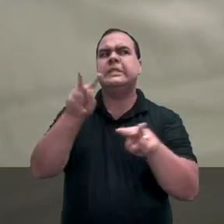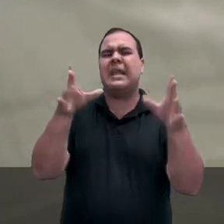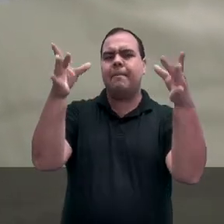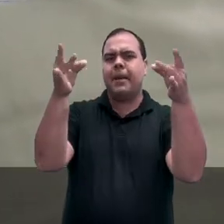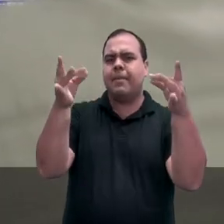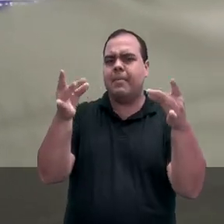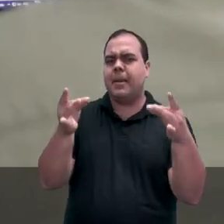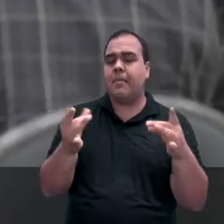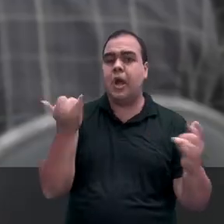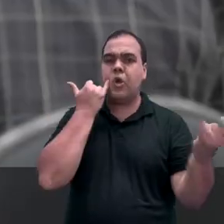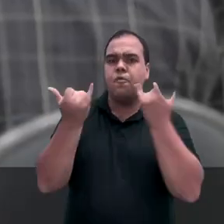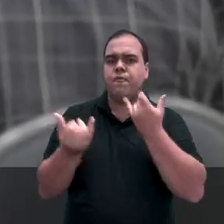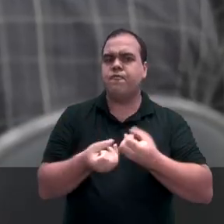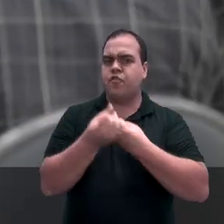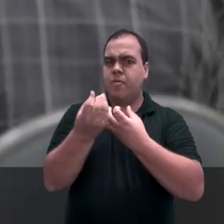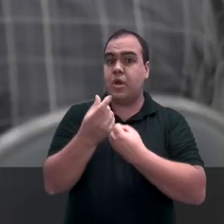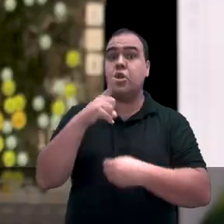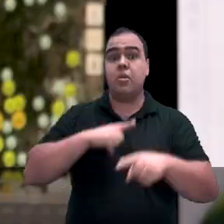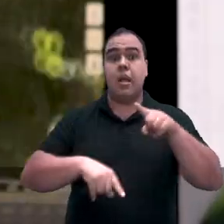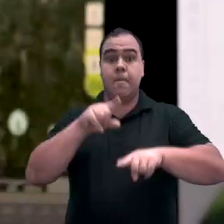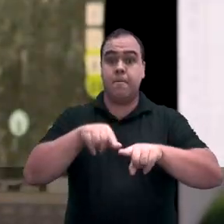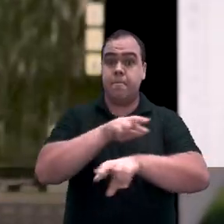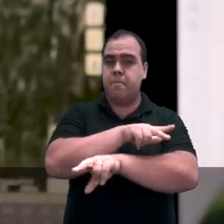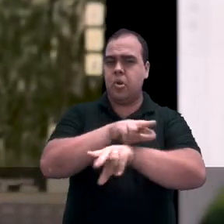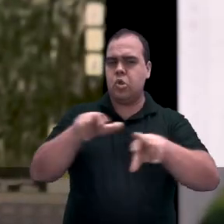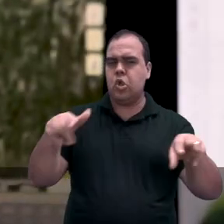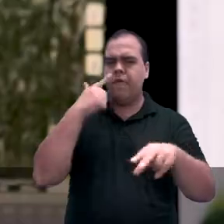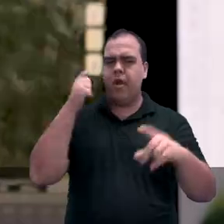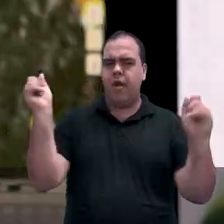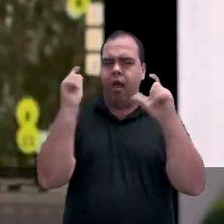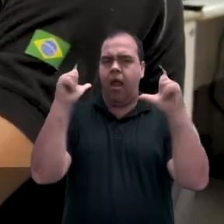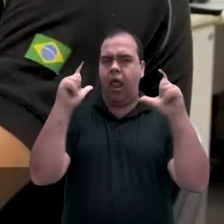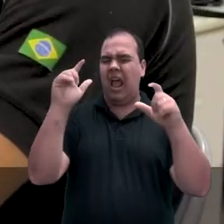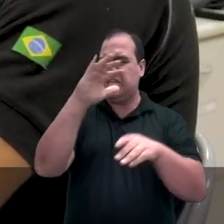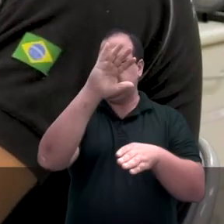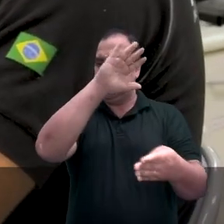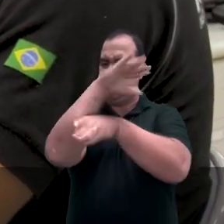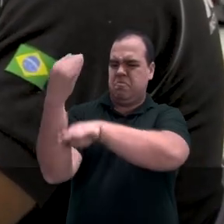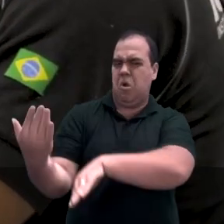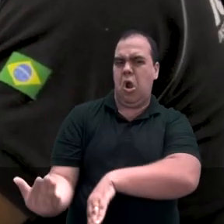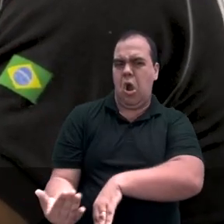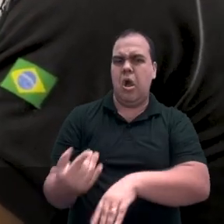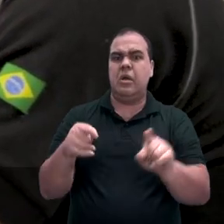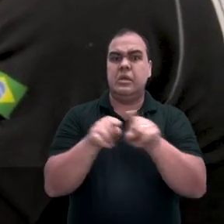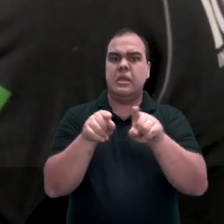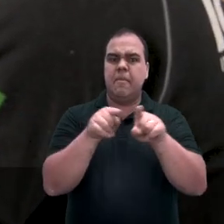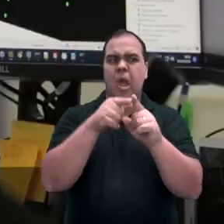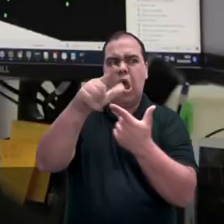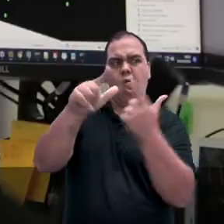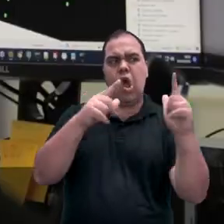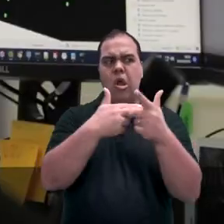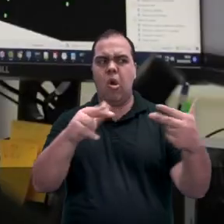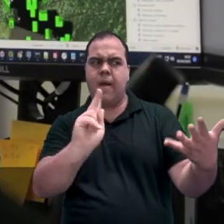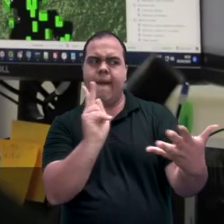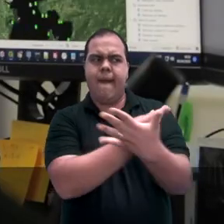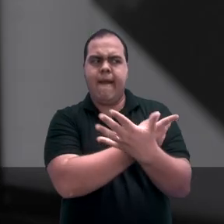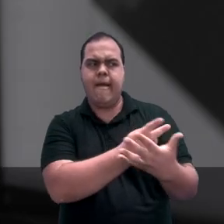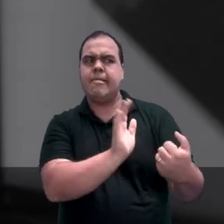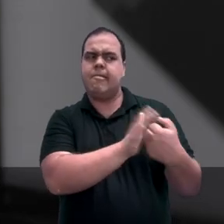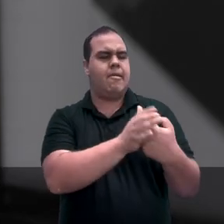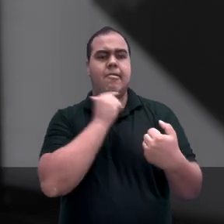análise qualificada dos dados e gera produtos relacionados a alertas de desmatamento ilegal e outros